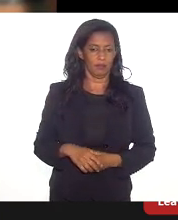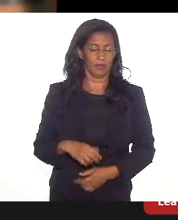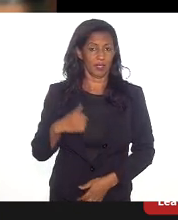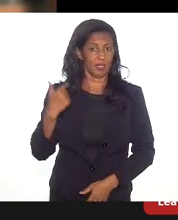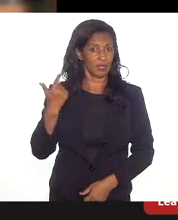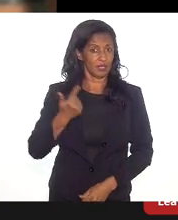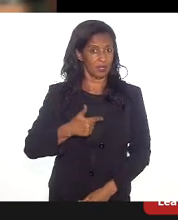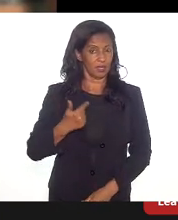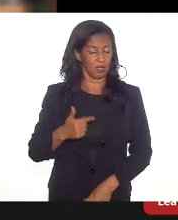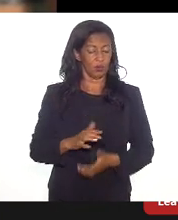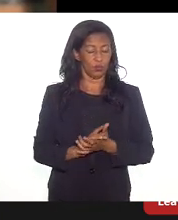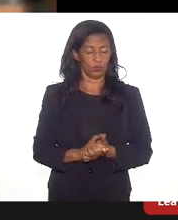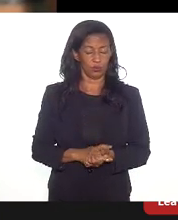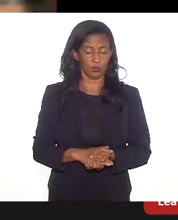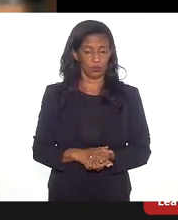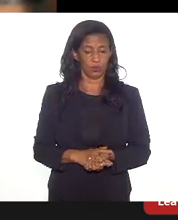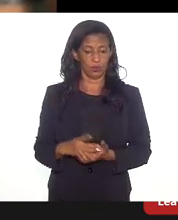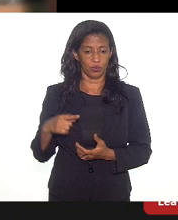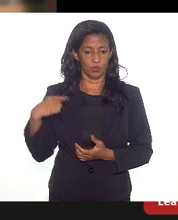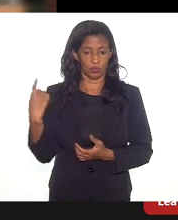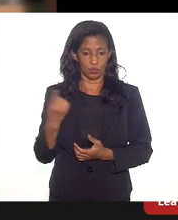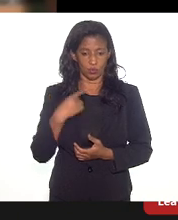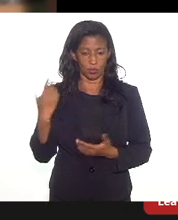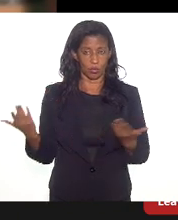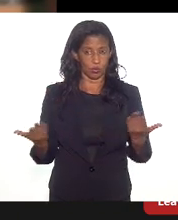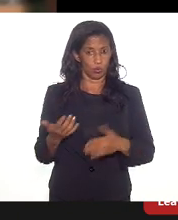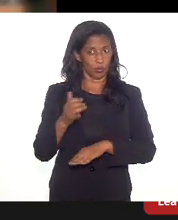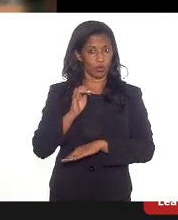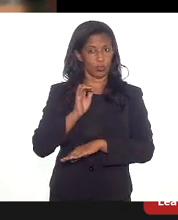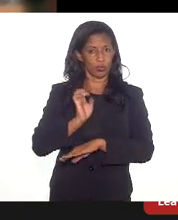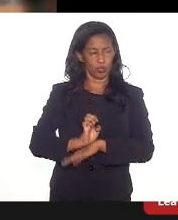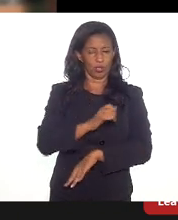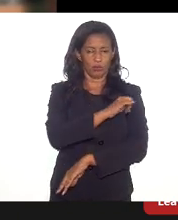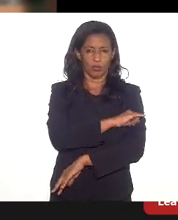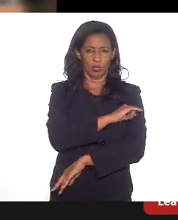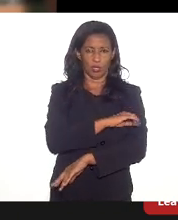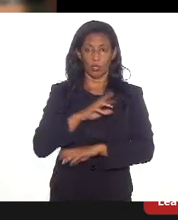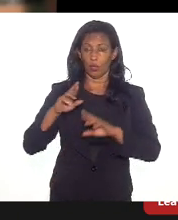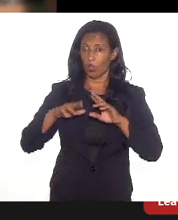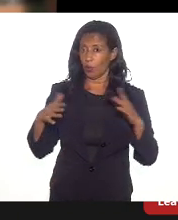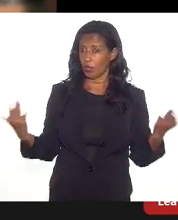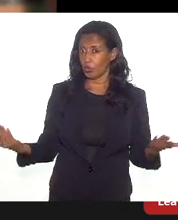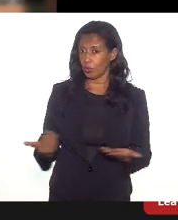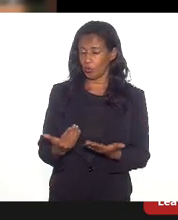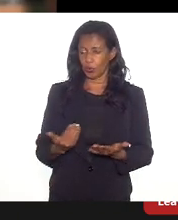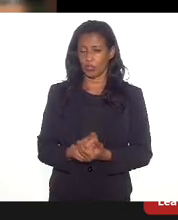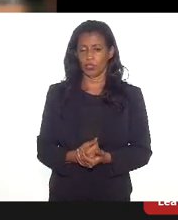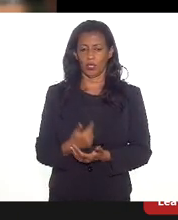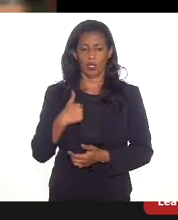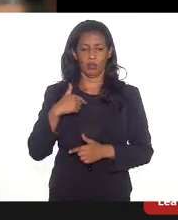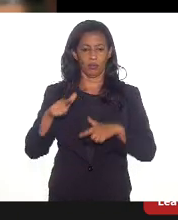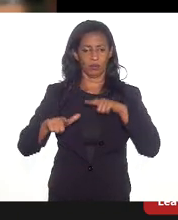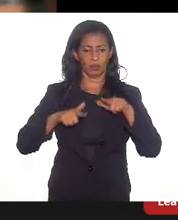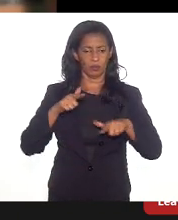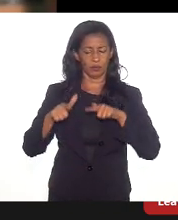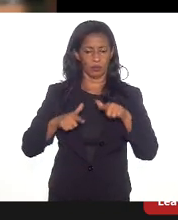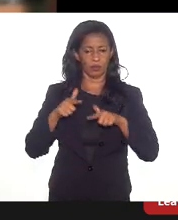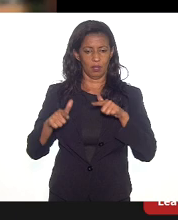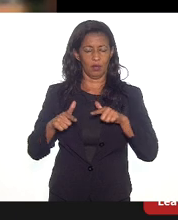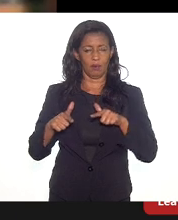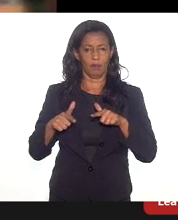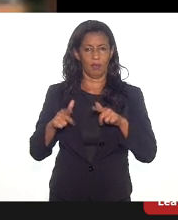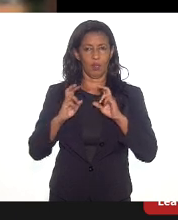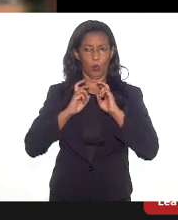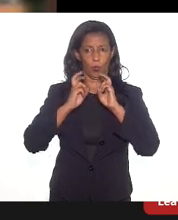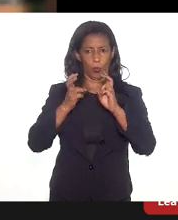Segundo, a questão que nós estamos perdendo o Rio de Janeiro não é de hoje, vou dar um exemplo, eu trabalhei na rede ferroviária em